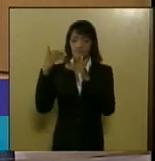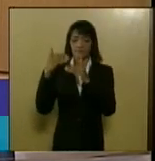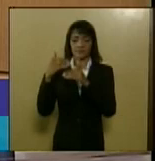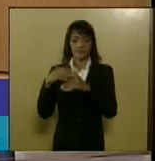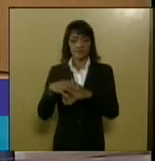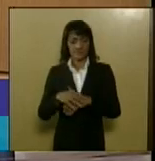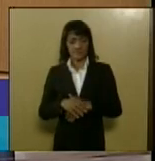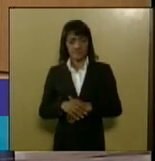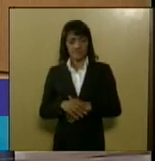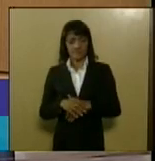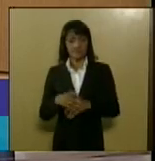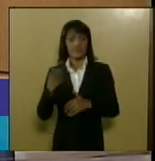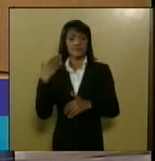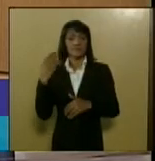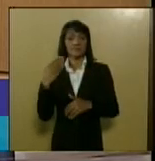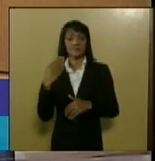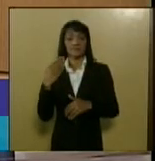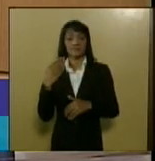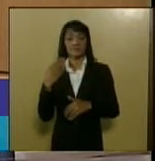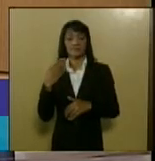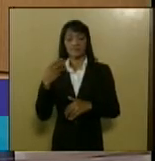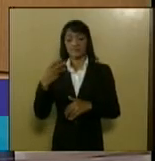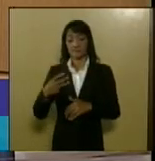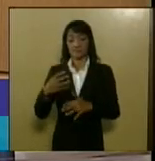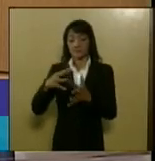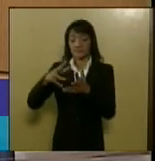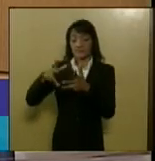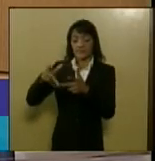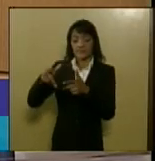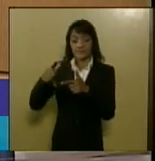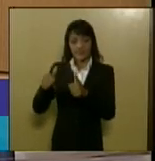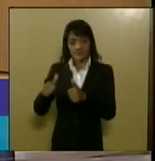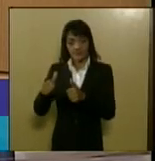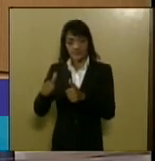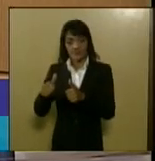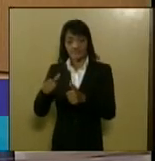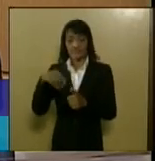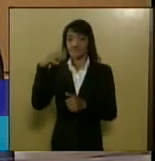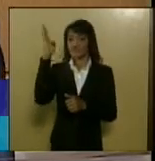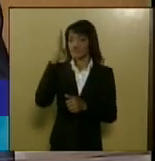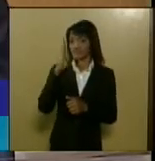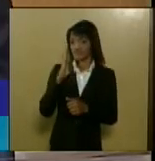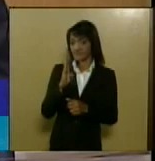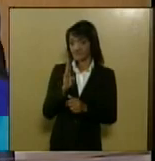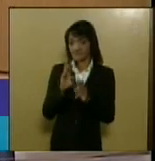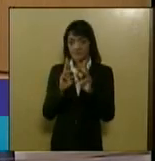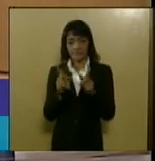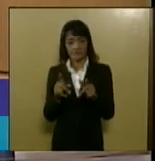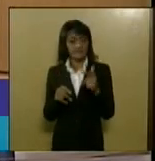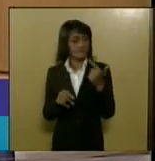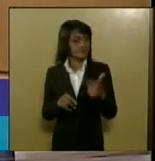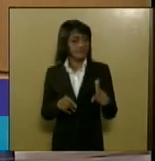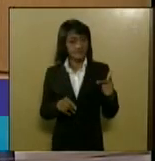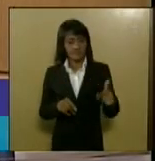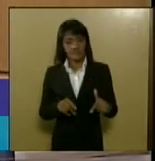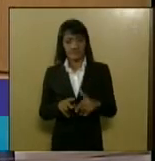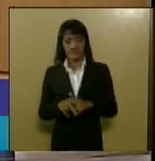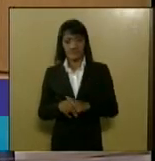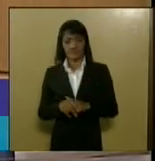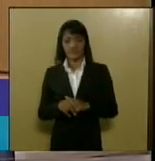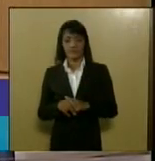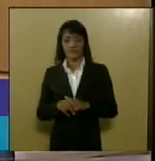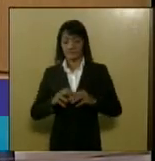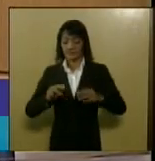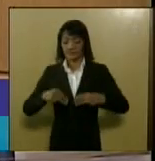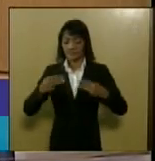antigamente terceiro mundo e no Brasil não é diferente segundo o Ministério da